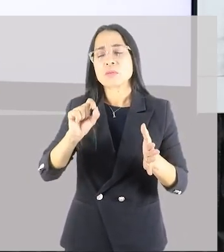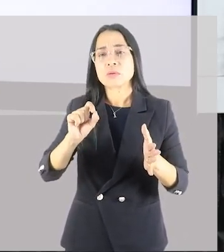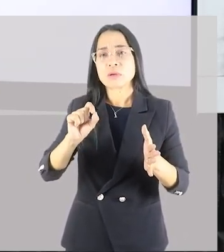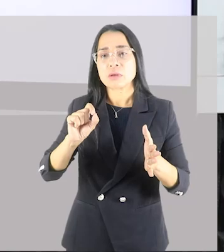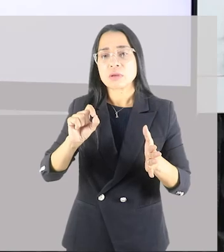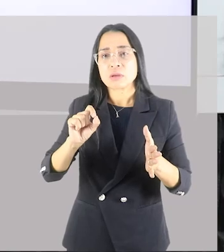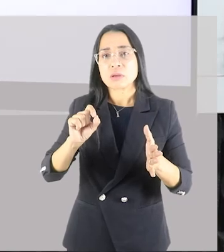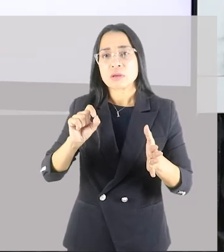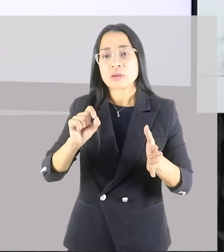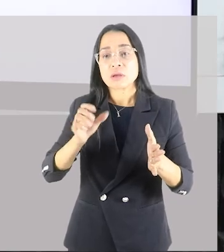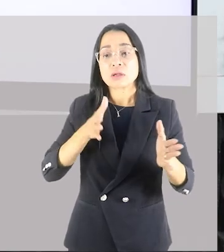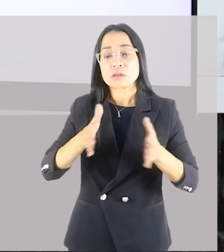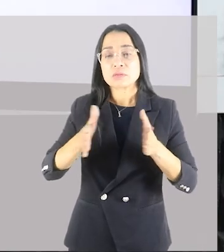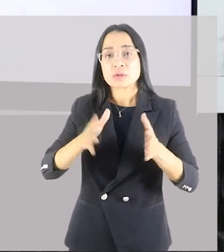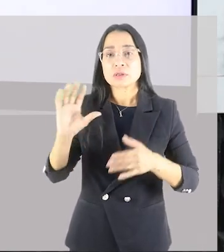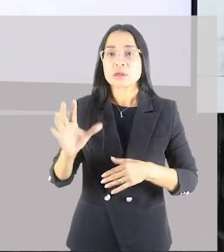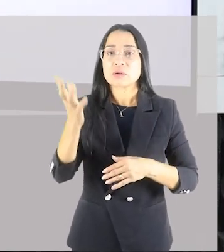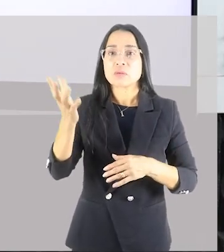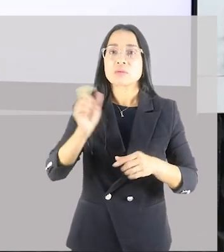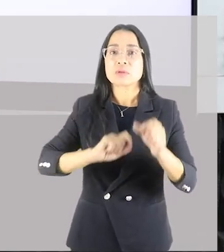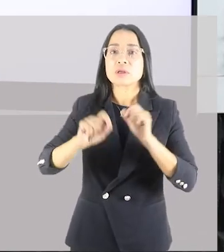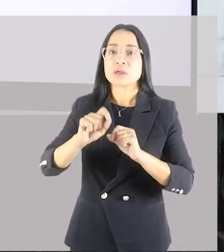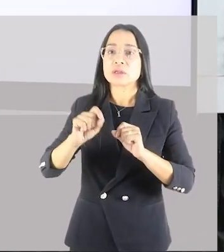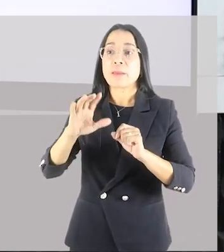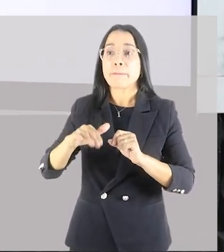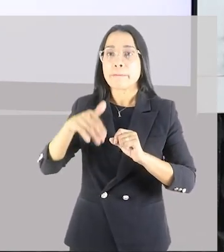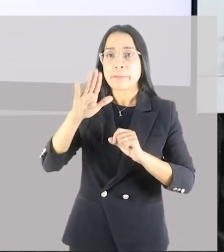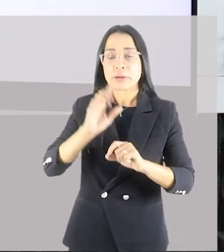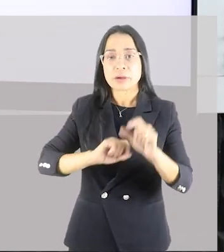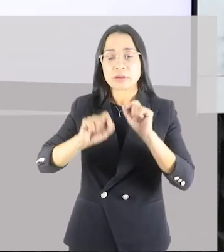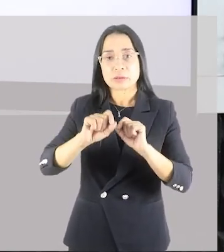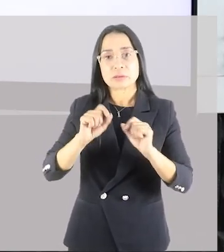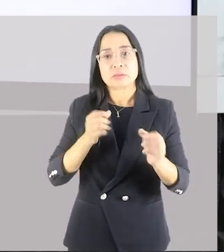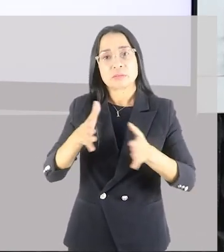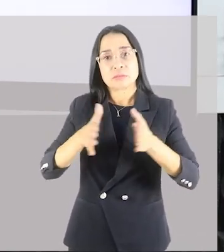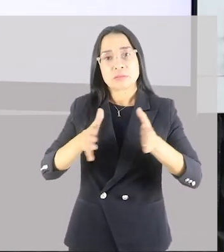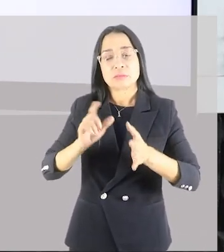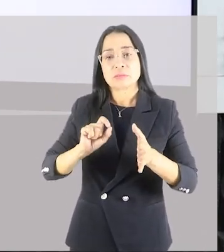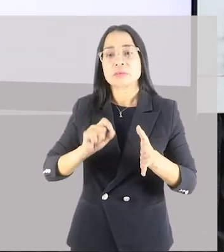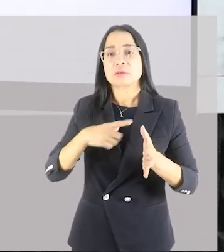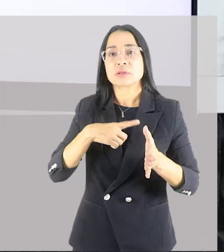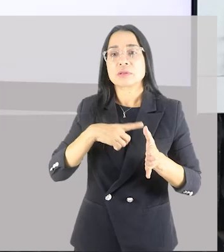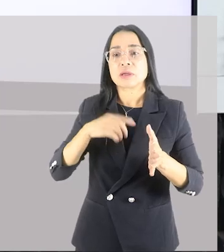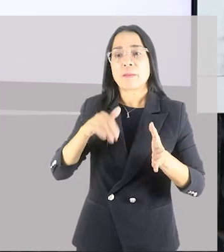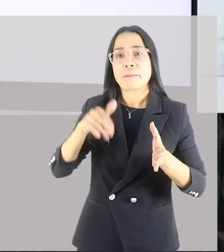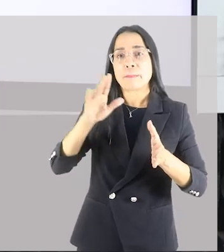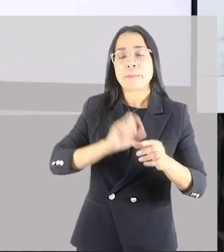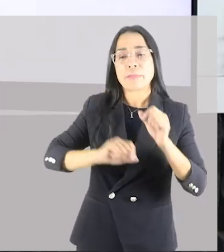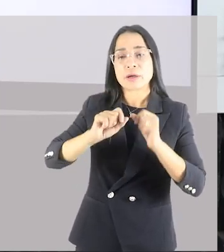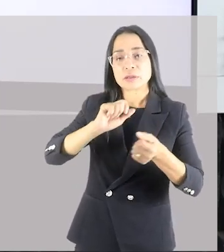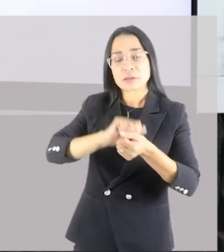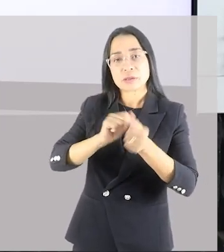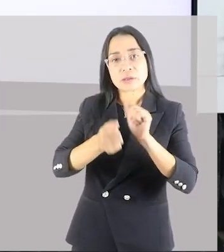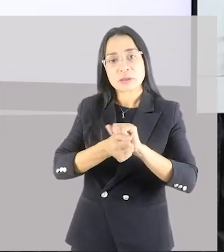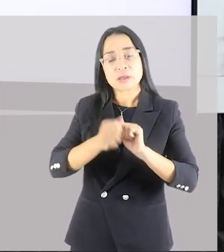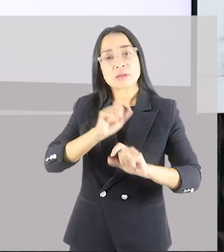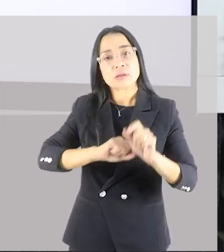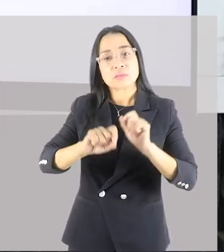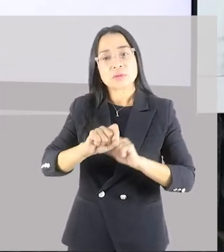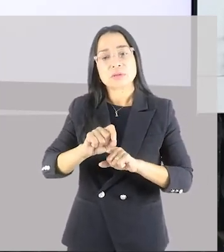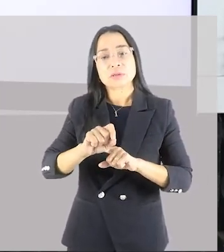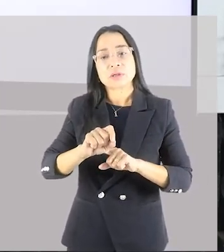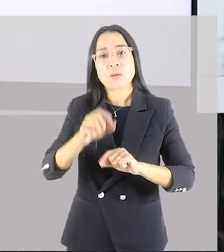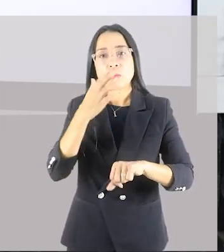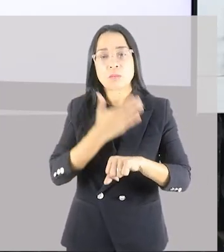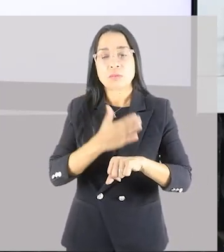ocorrem com maior prepoderância. É o período quando eu tenho uma maior adaptabilidade